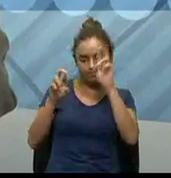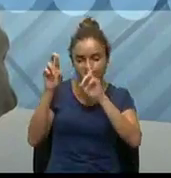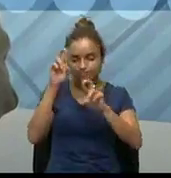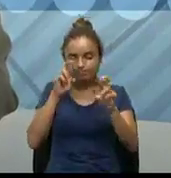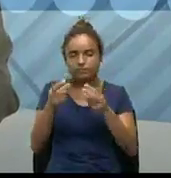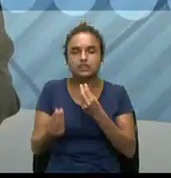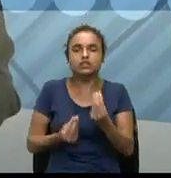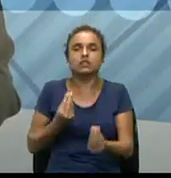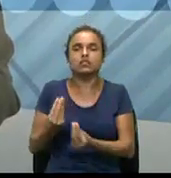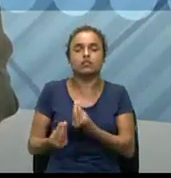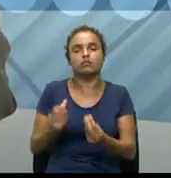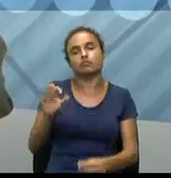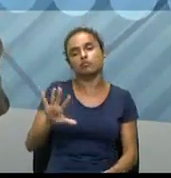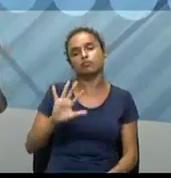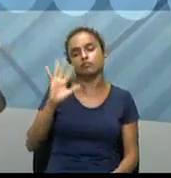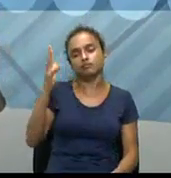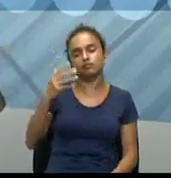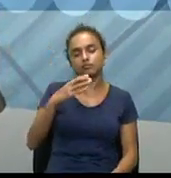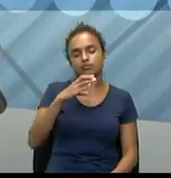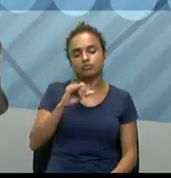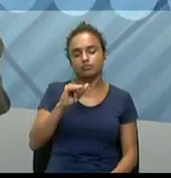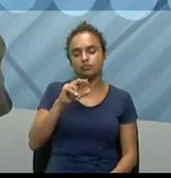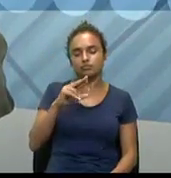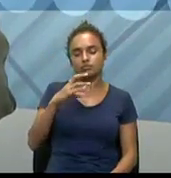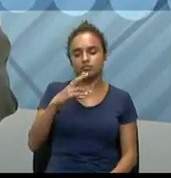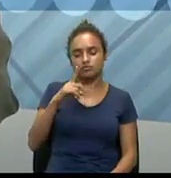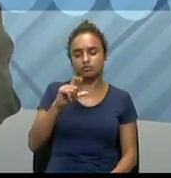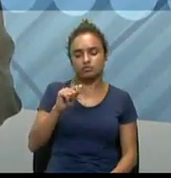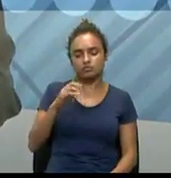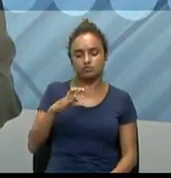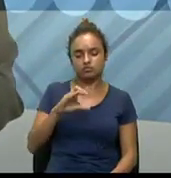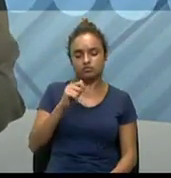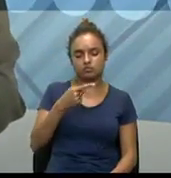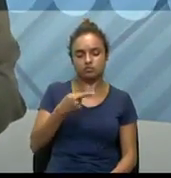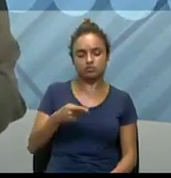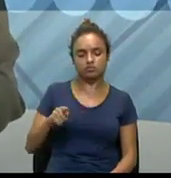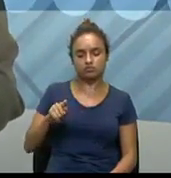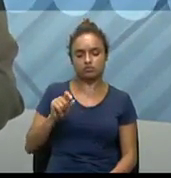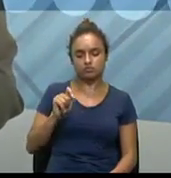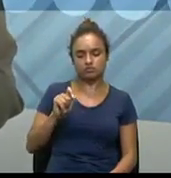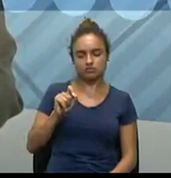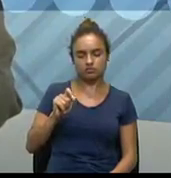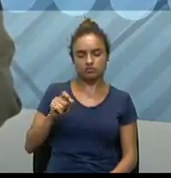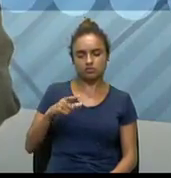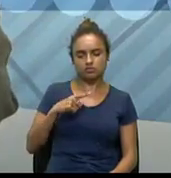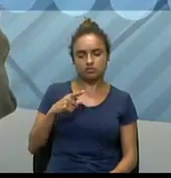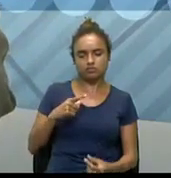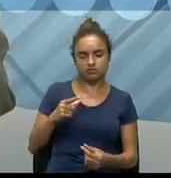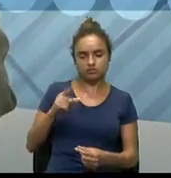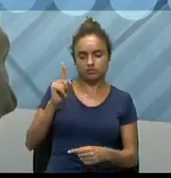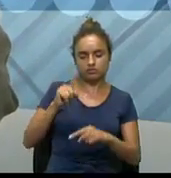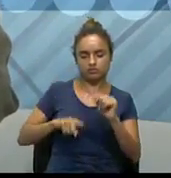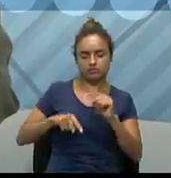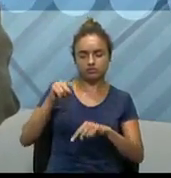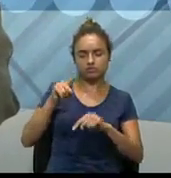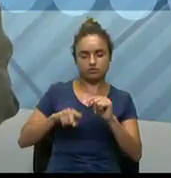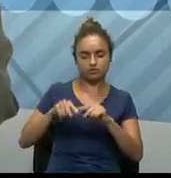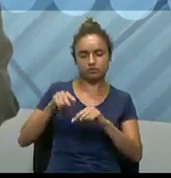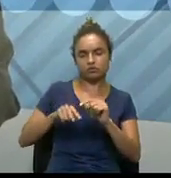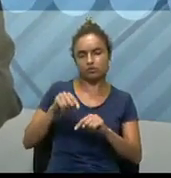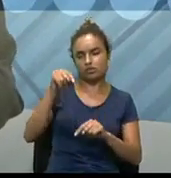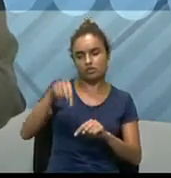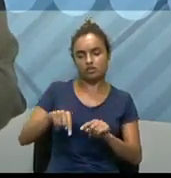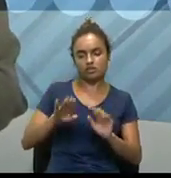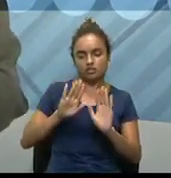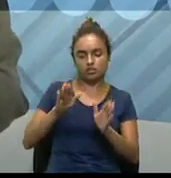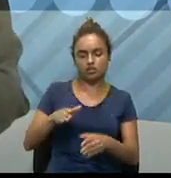como que funciona essa circulação circulação de dinheiro. Então, os primeiros projetos, eles já tinham essa ideia da questão